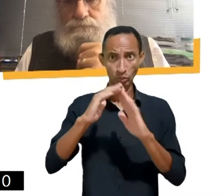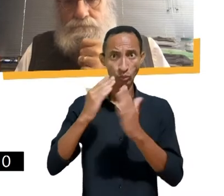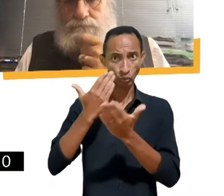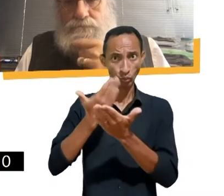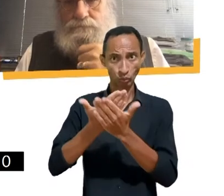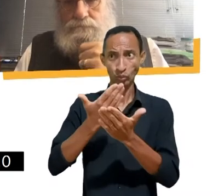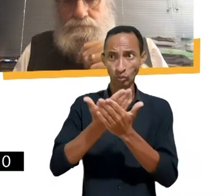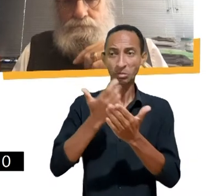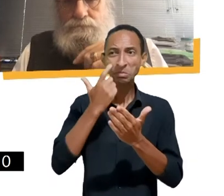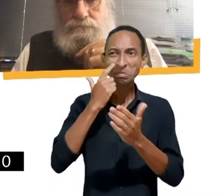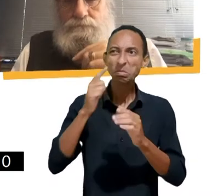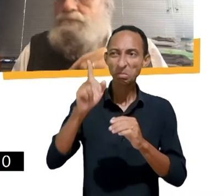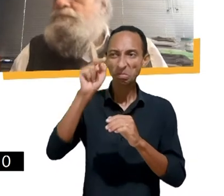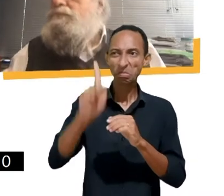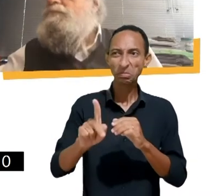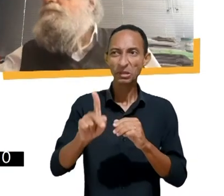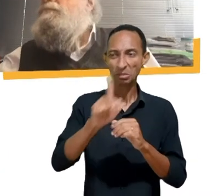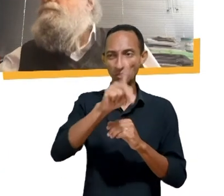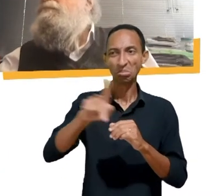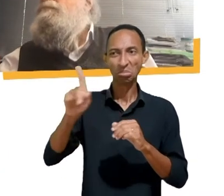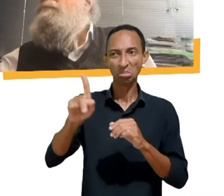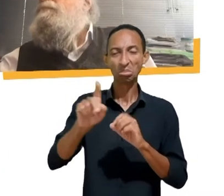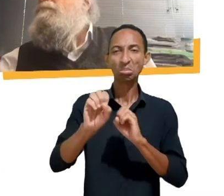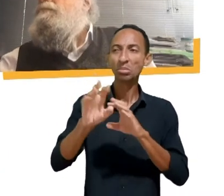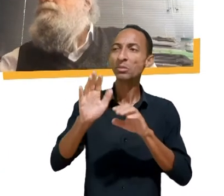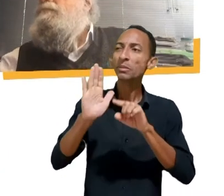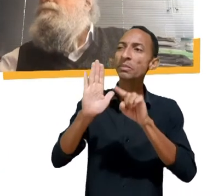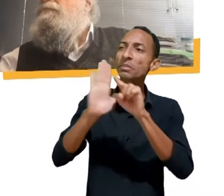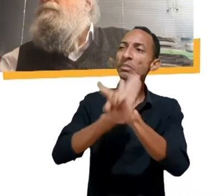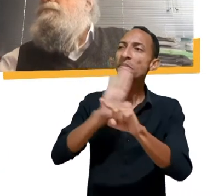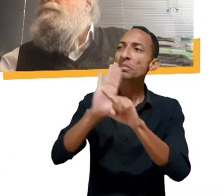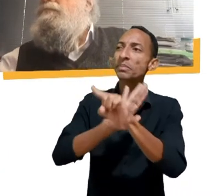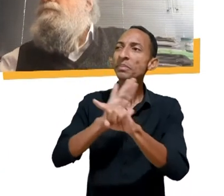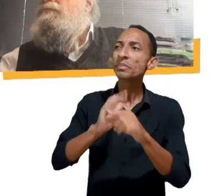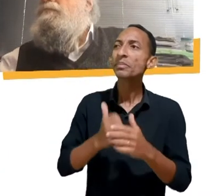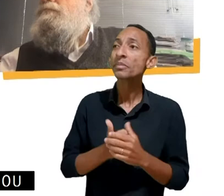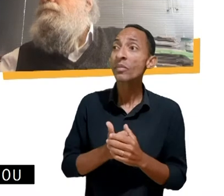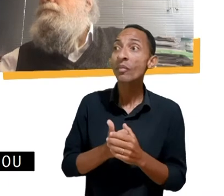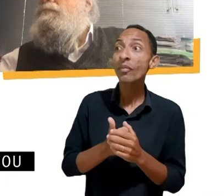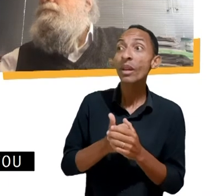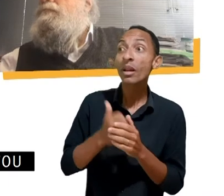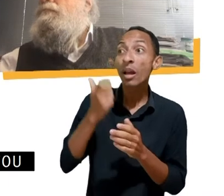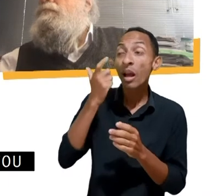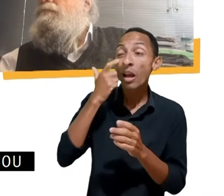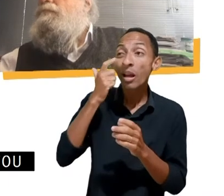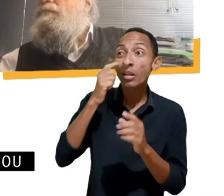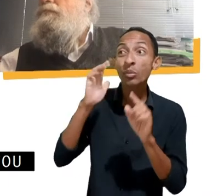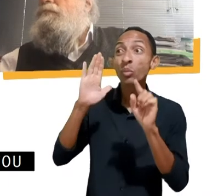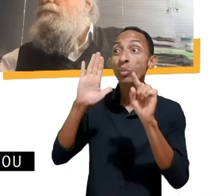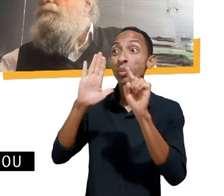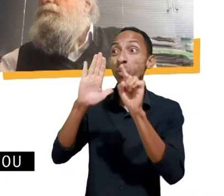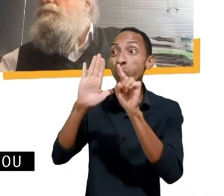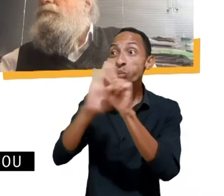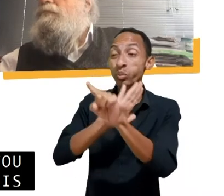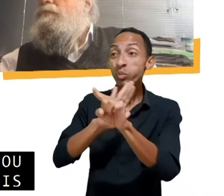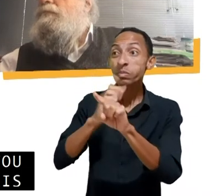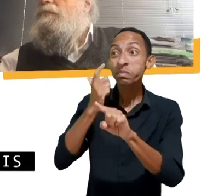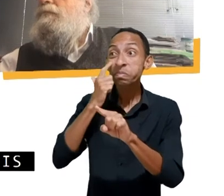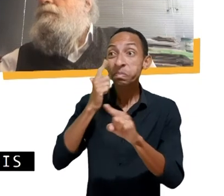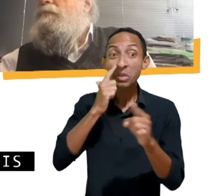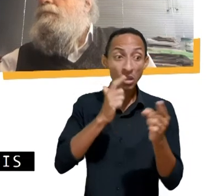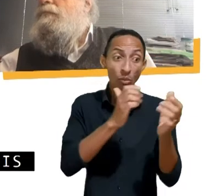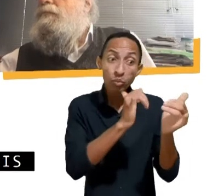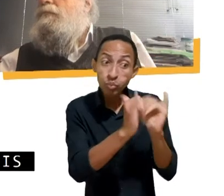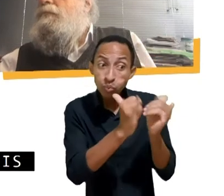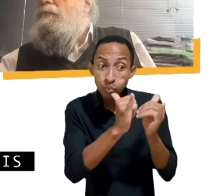vou fazer a seguinte pergunta. Quais os principais pontos relativos à regulamentação da proteção de dados de crianças e adolescentes